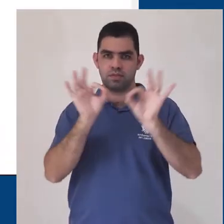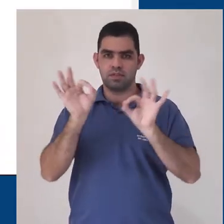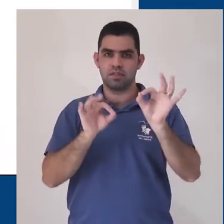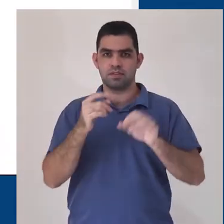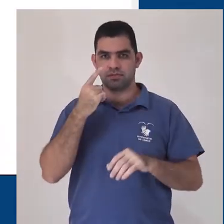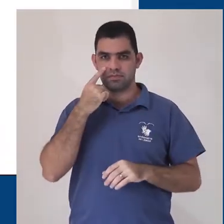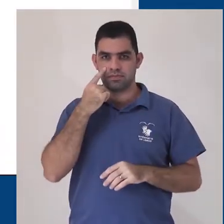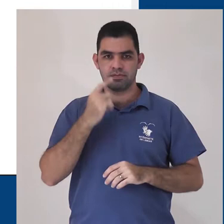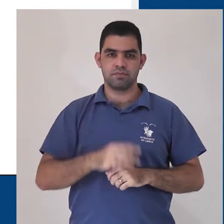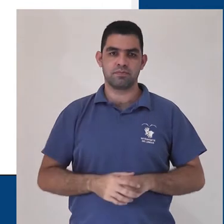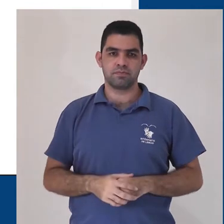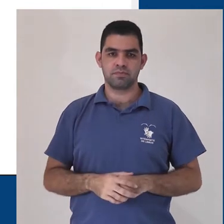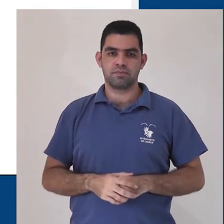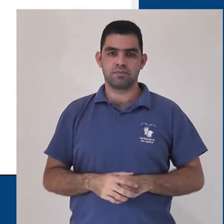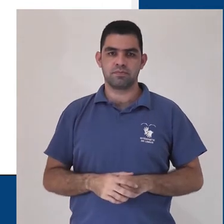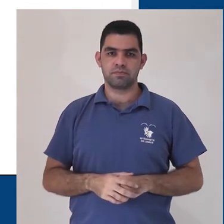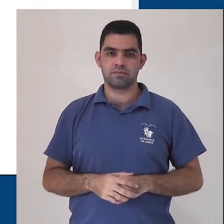pastas.